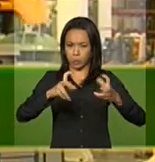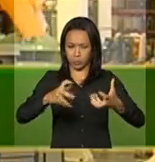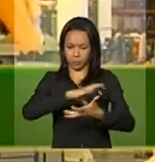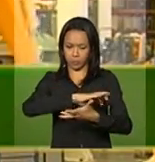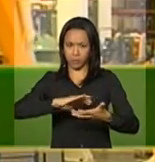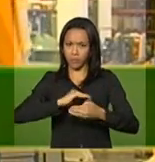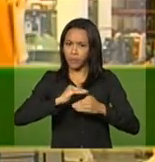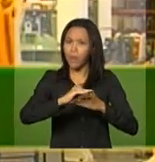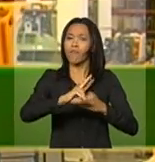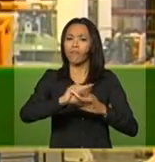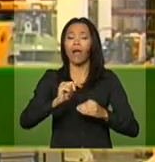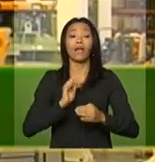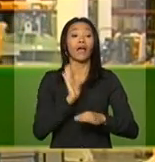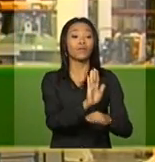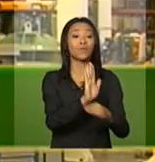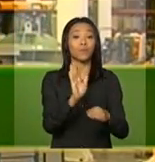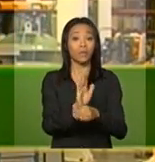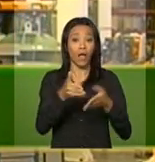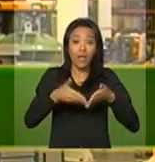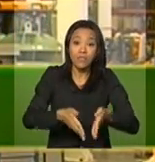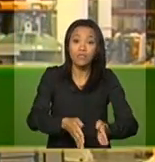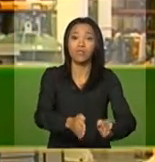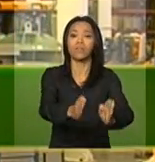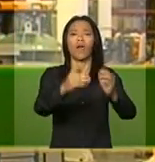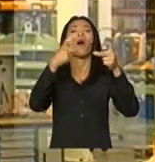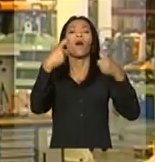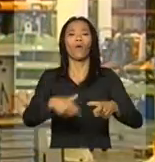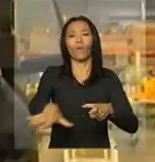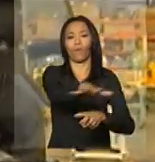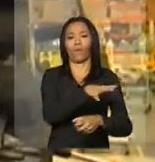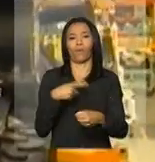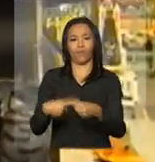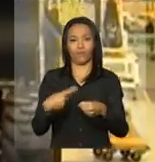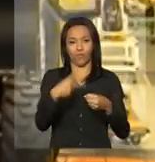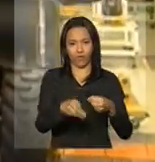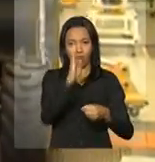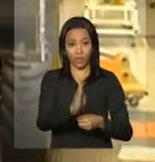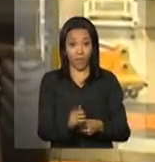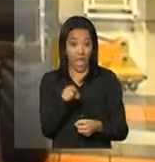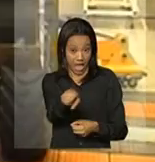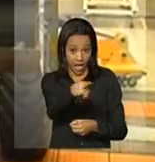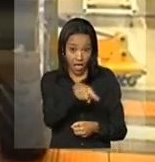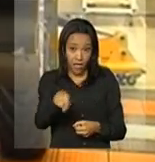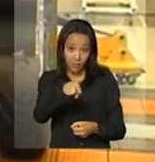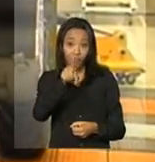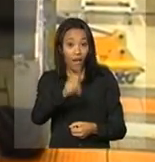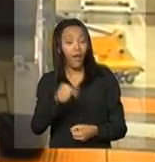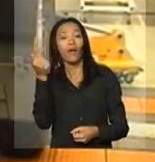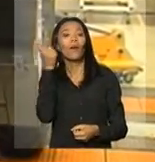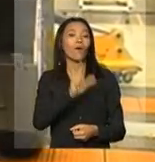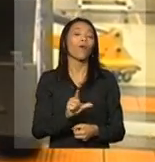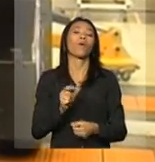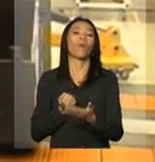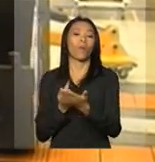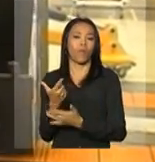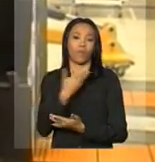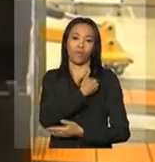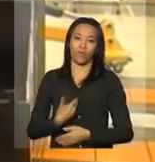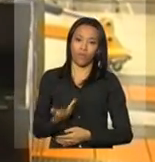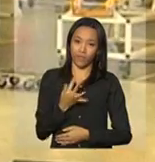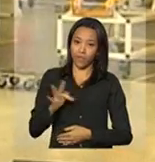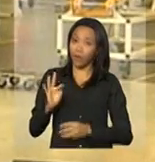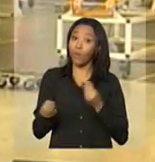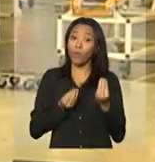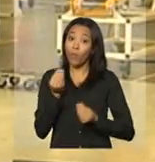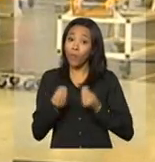melhorar as condições das estradas no meio rural brasileiro. Esses equipamentos são adquiridos pelo governo federal por